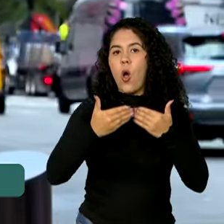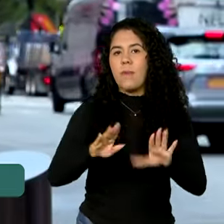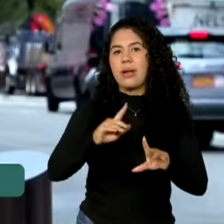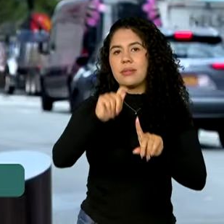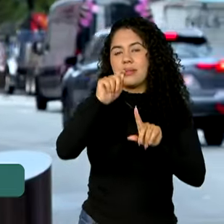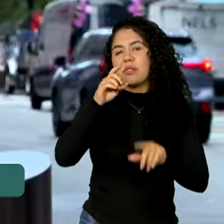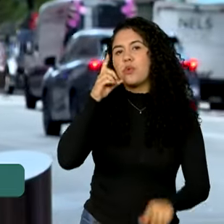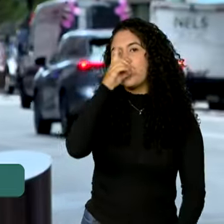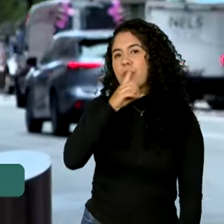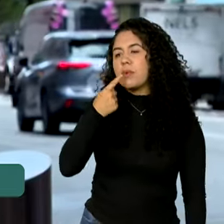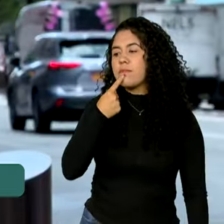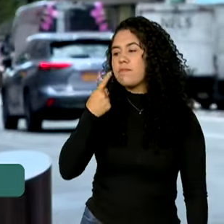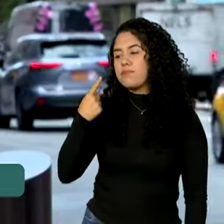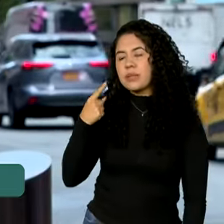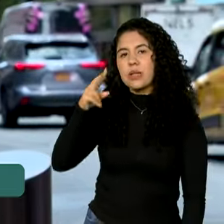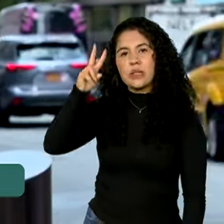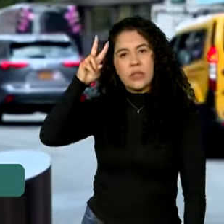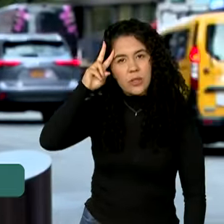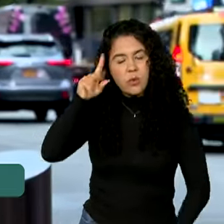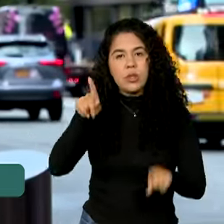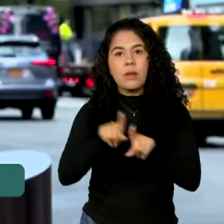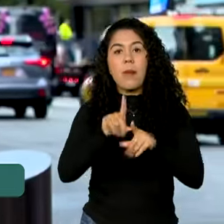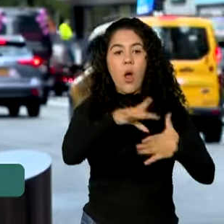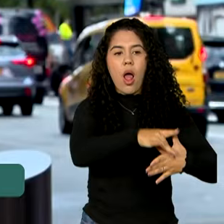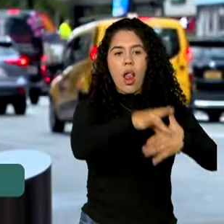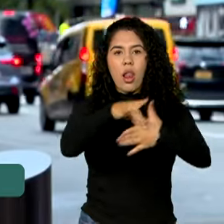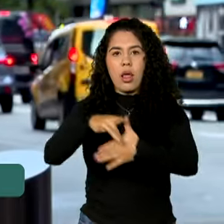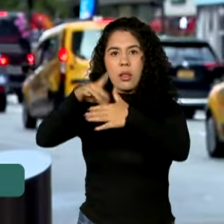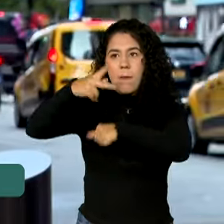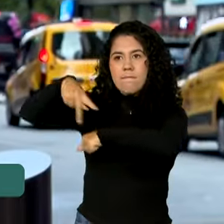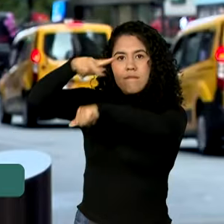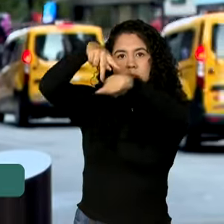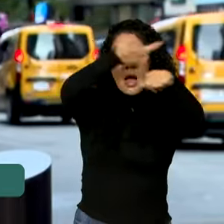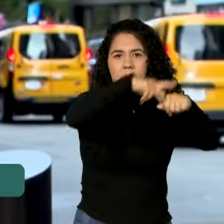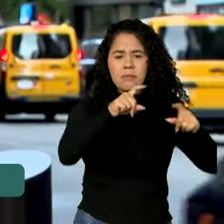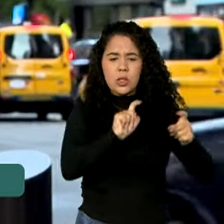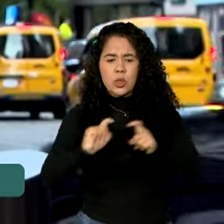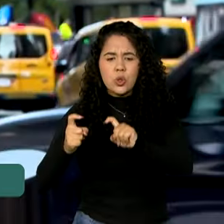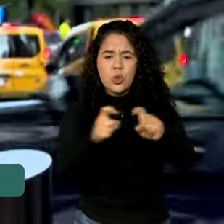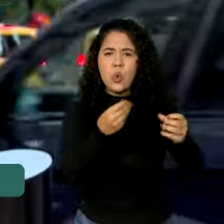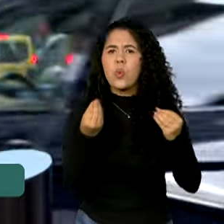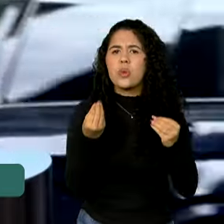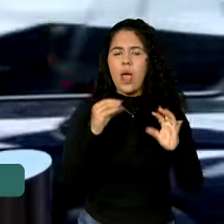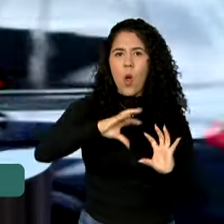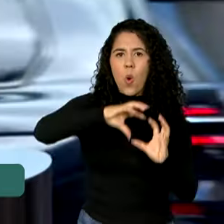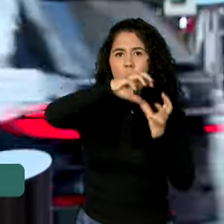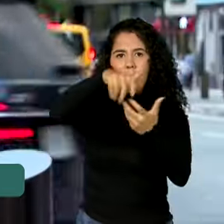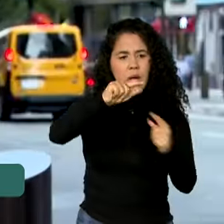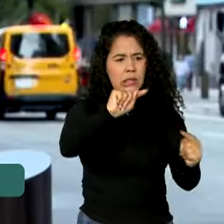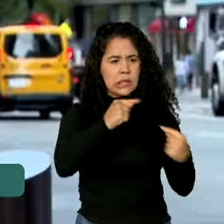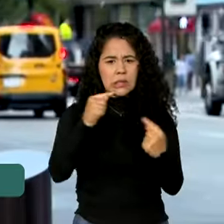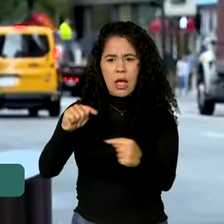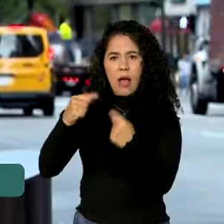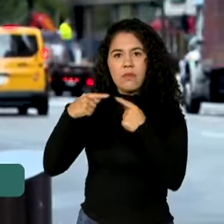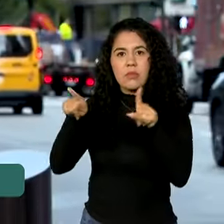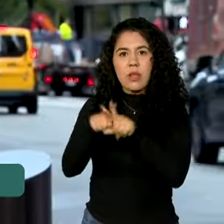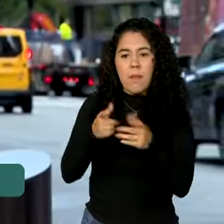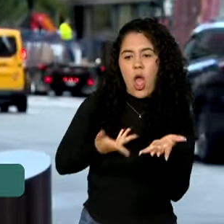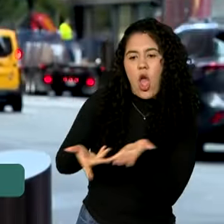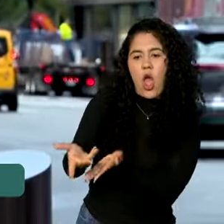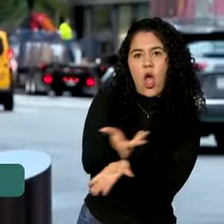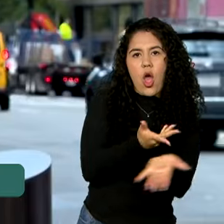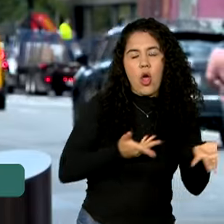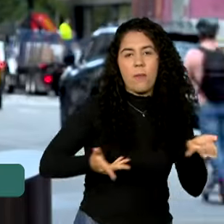-feira os líderes mundiais para discutir desafios em comum e cooperação global. O presidente Lula